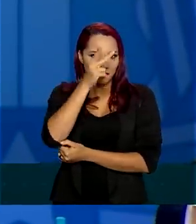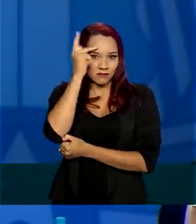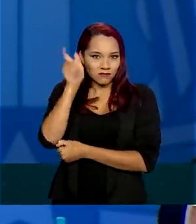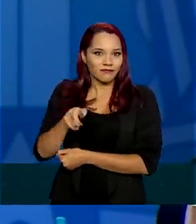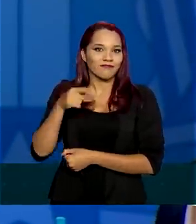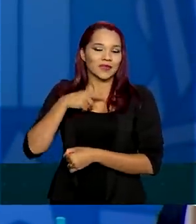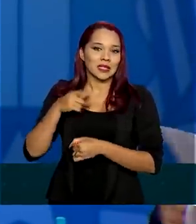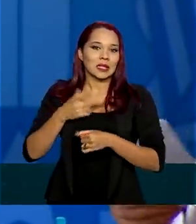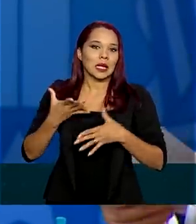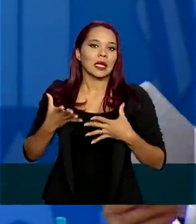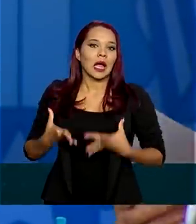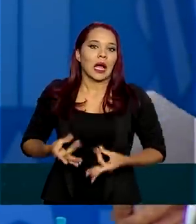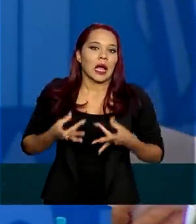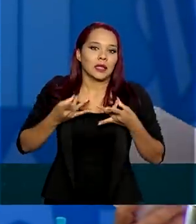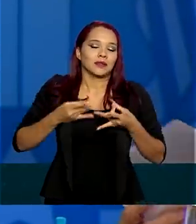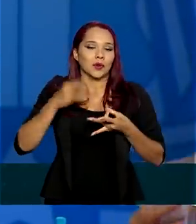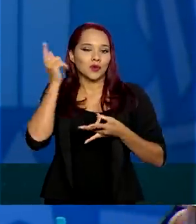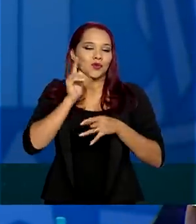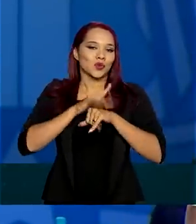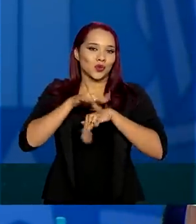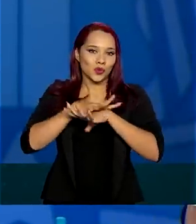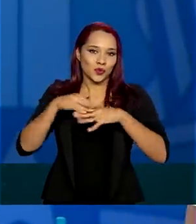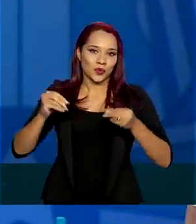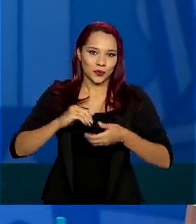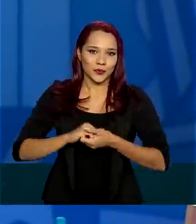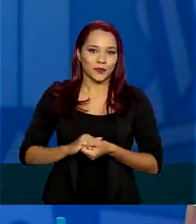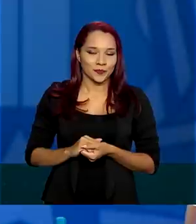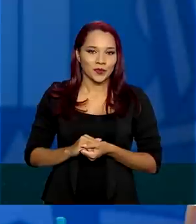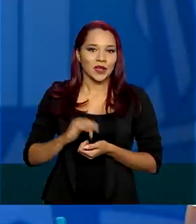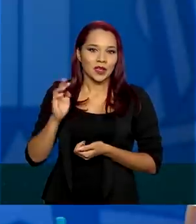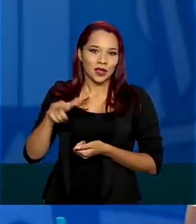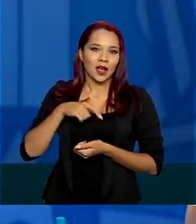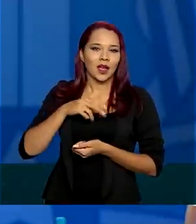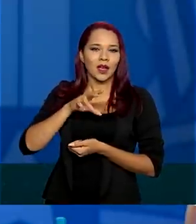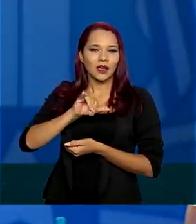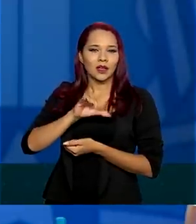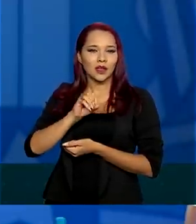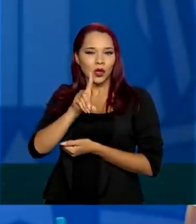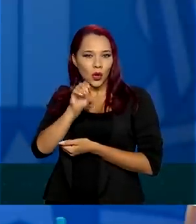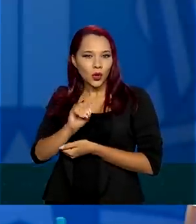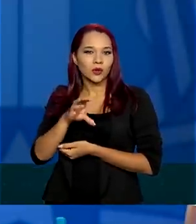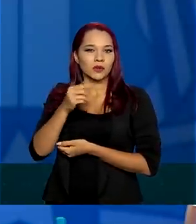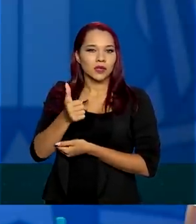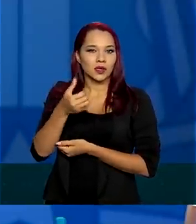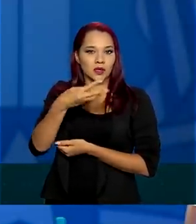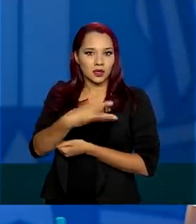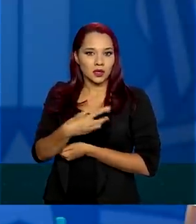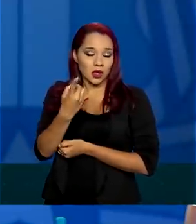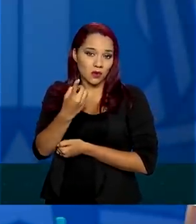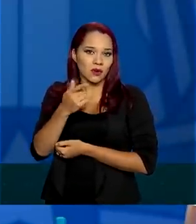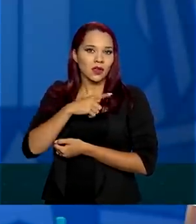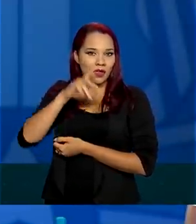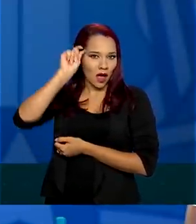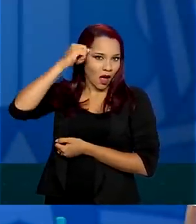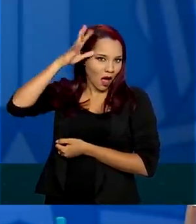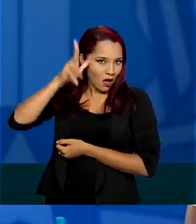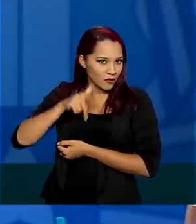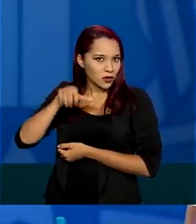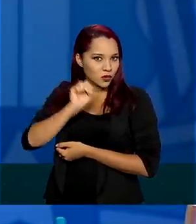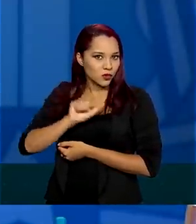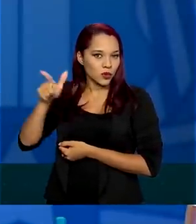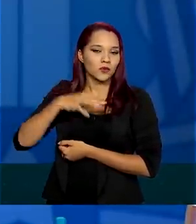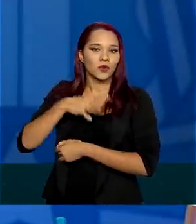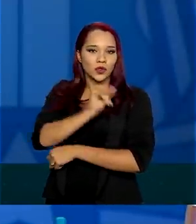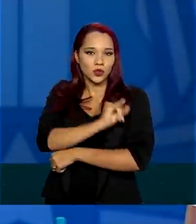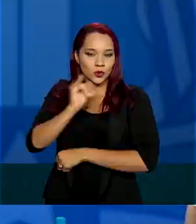que tem câncer, na cura do câncer, do molibdênio 99 e do iodo 131. Vieram da África do Sul para o Instituto de